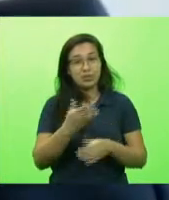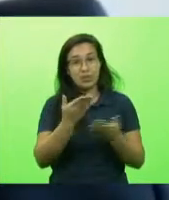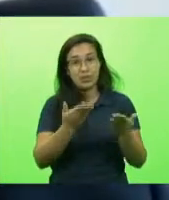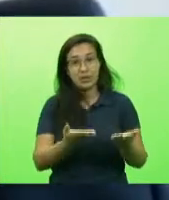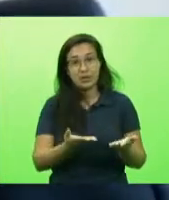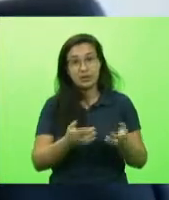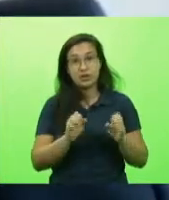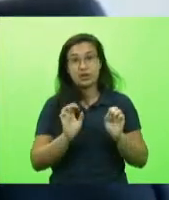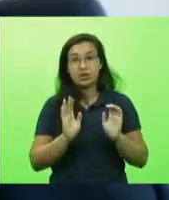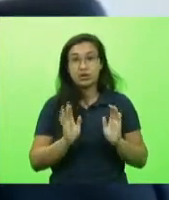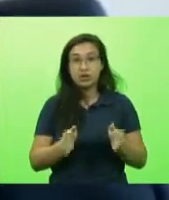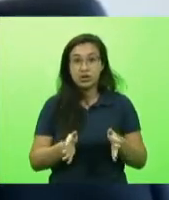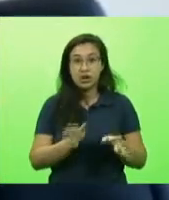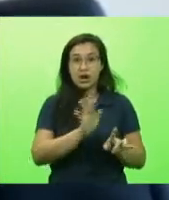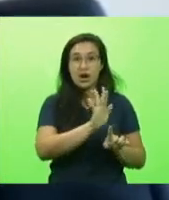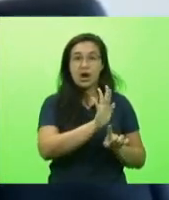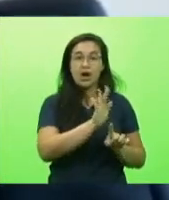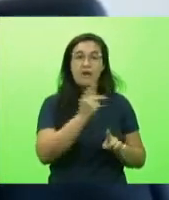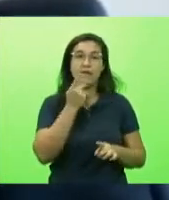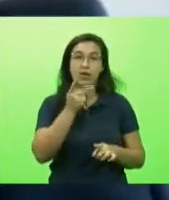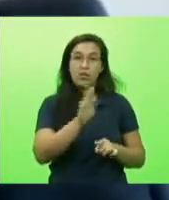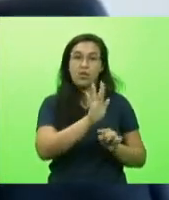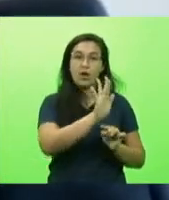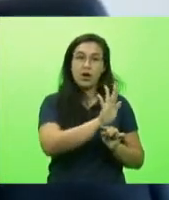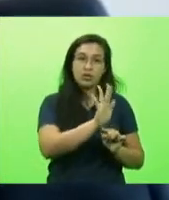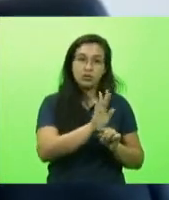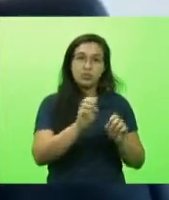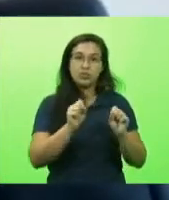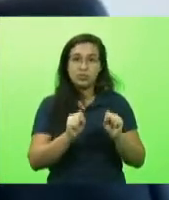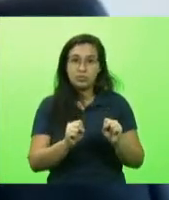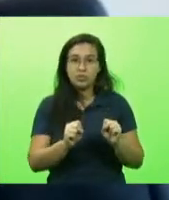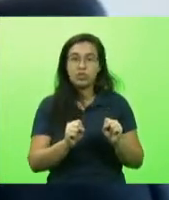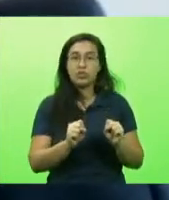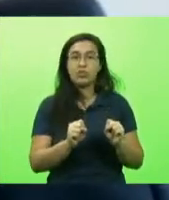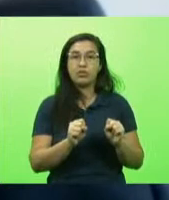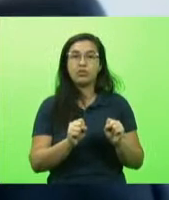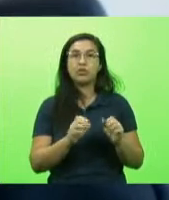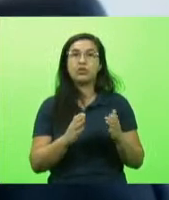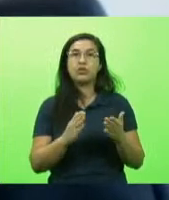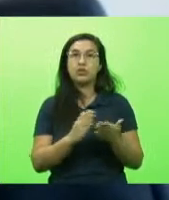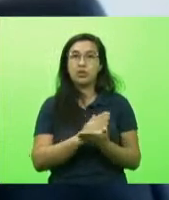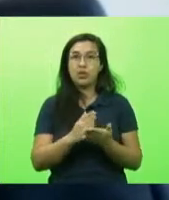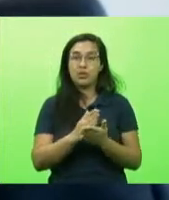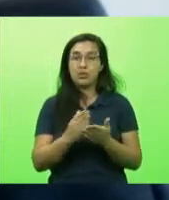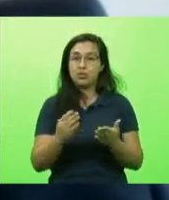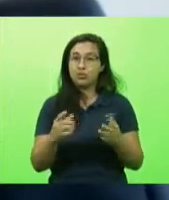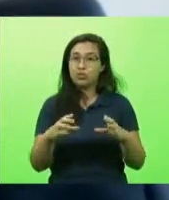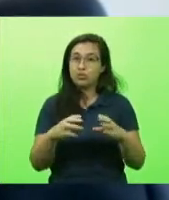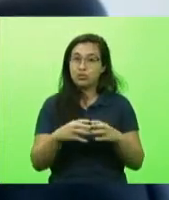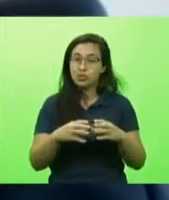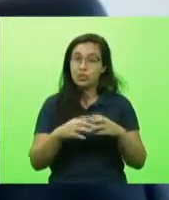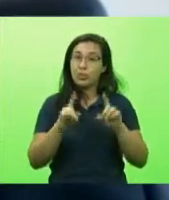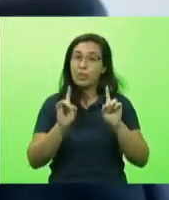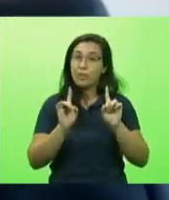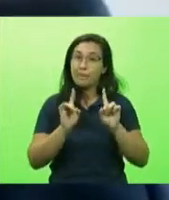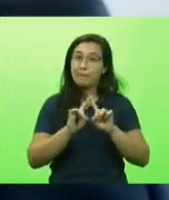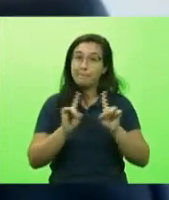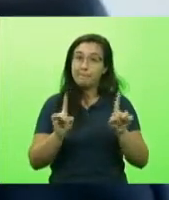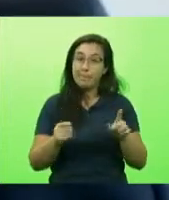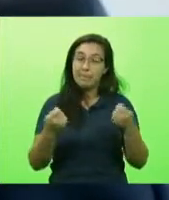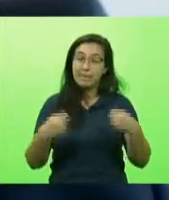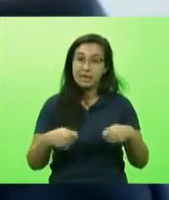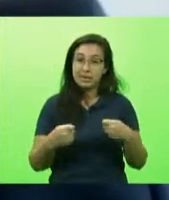ajuda inclusive de espaço tem várias entidades que tem essa disponibilidade mas nós precisamos que os municípios se